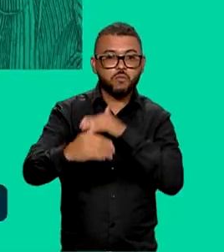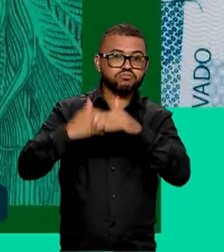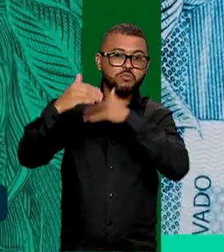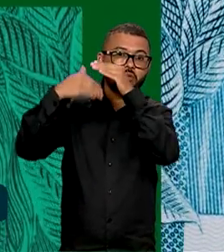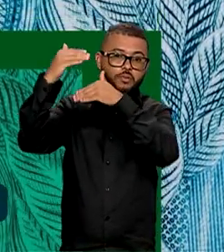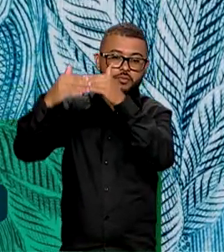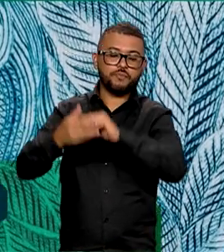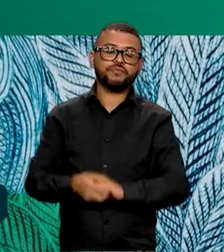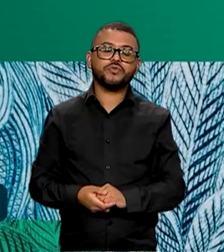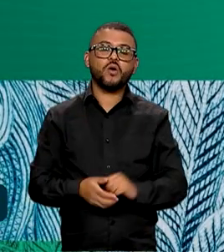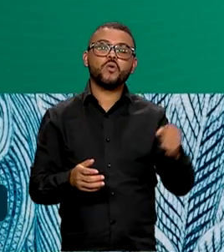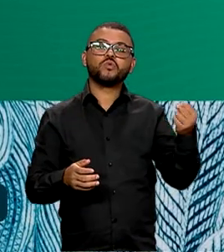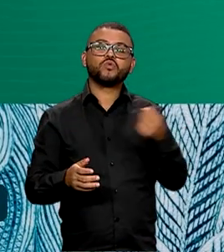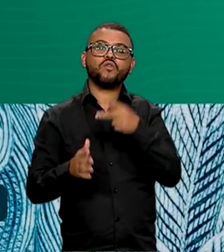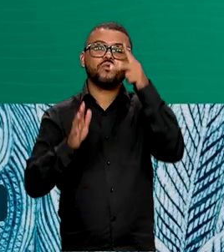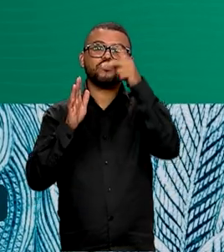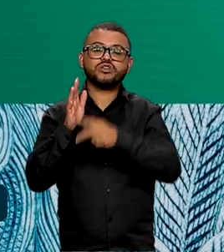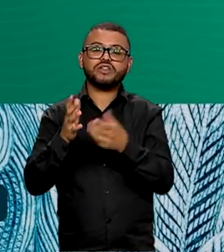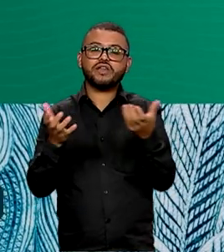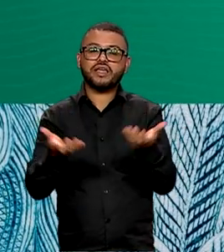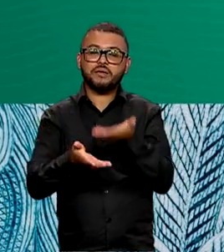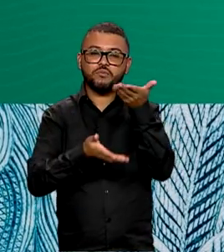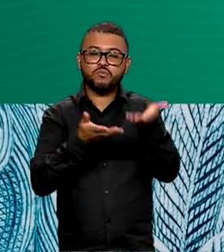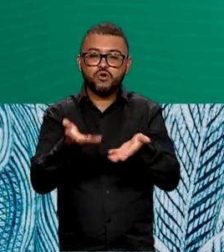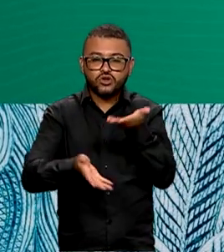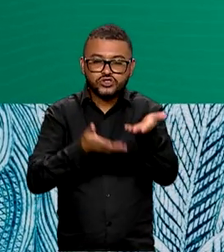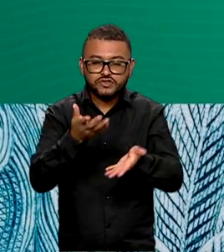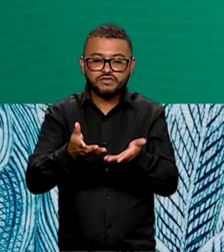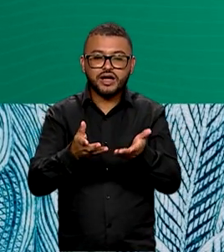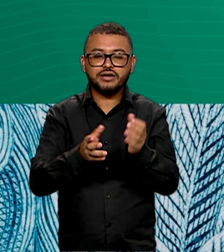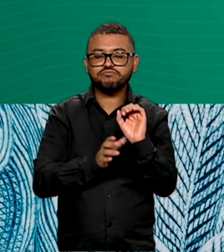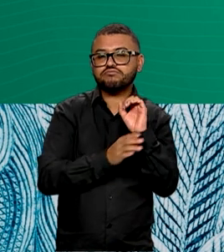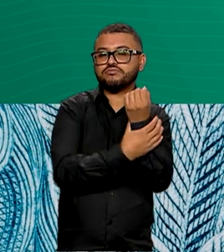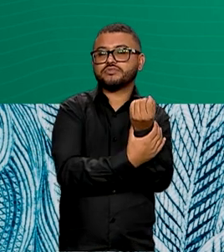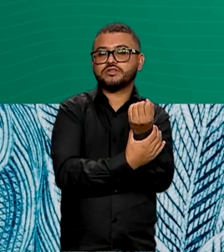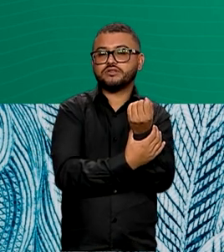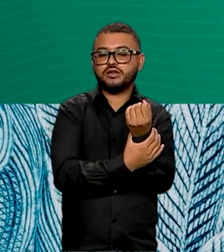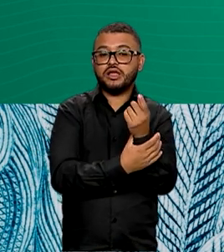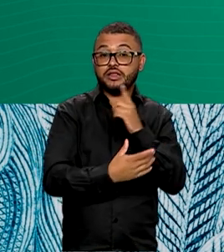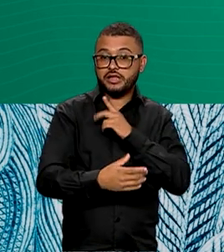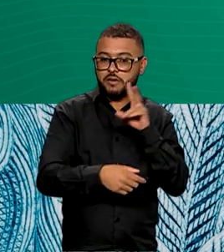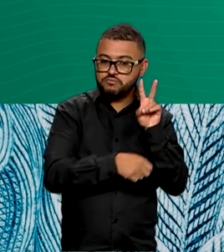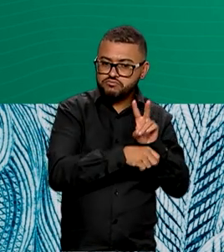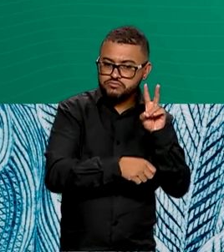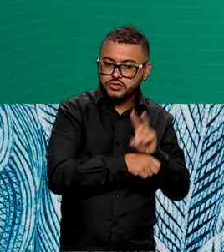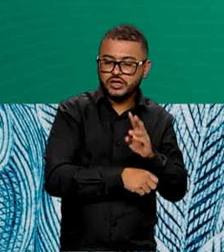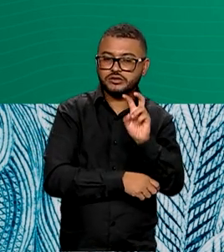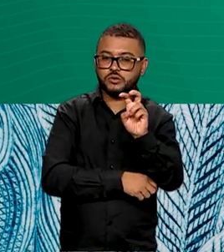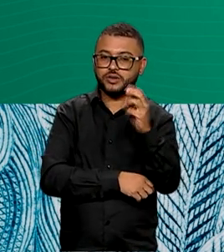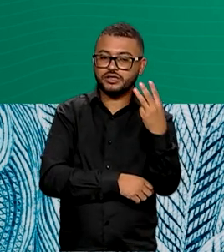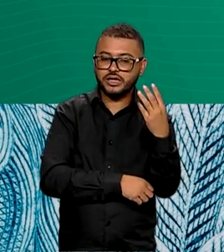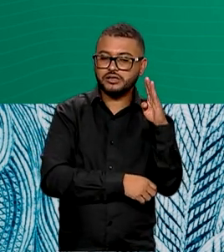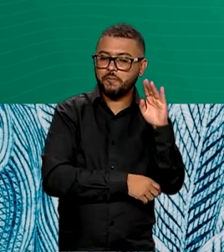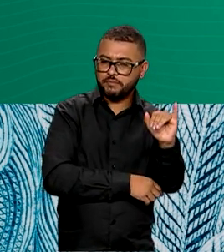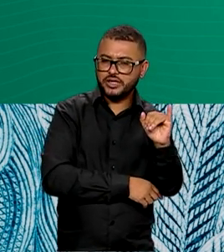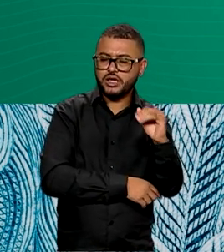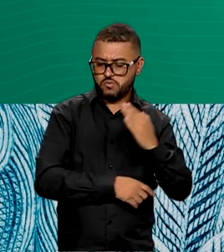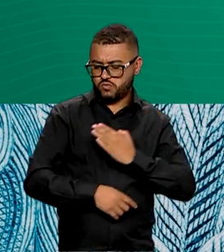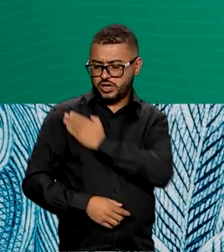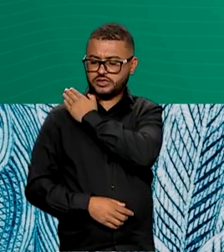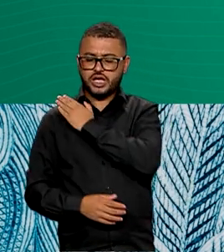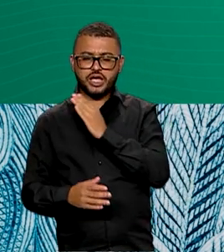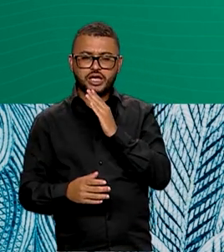O novo PAC também prevê investimentos em defesa. São R$ bilhões para equipar exército,